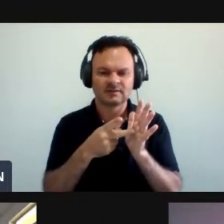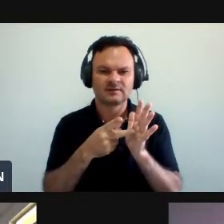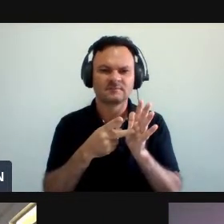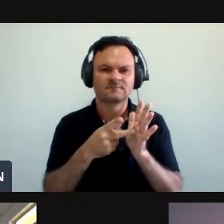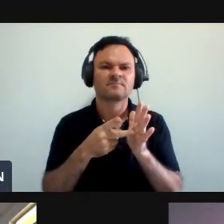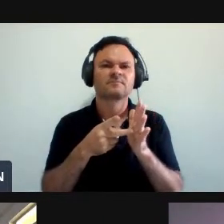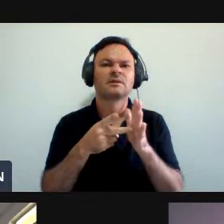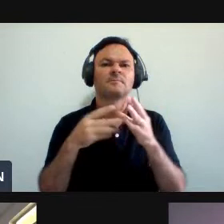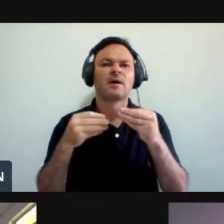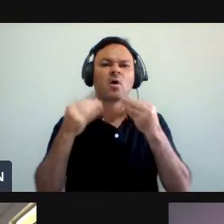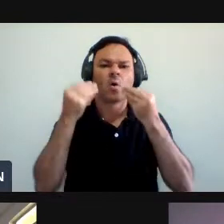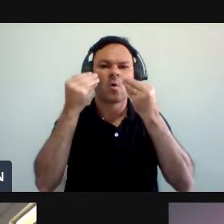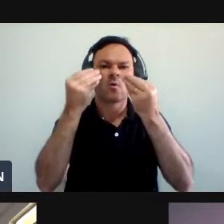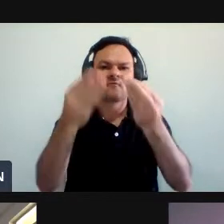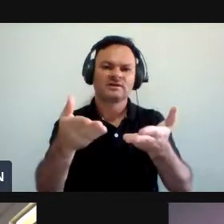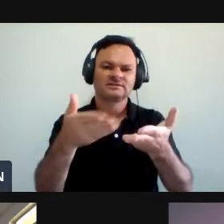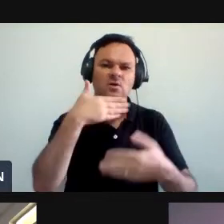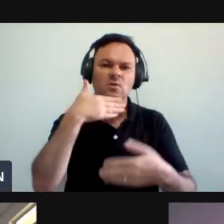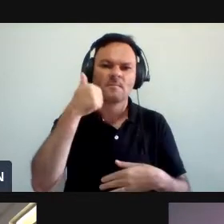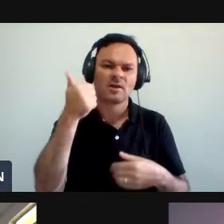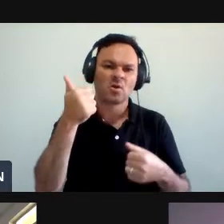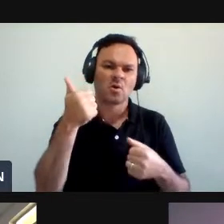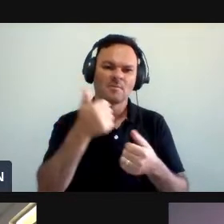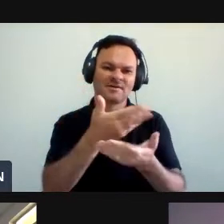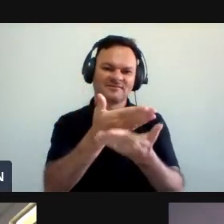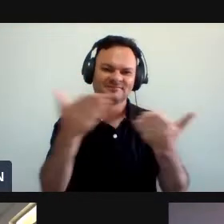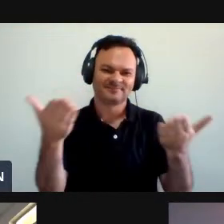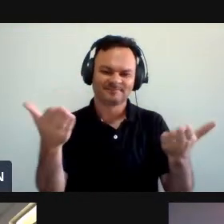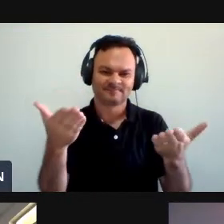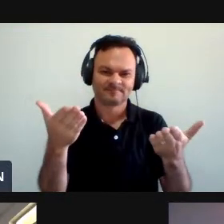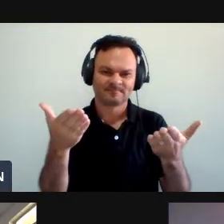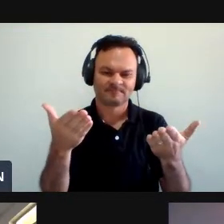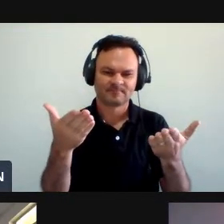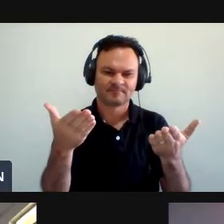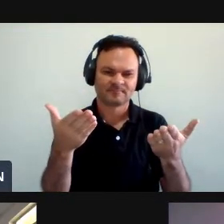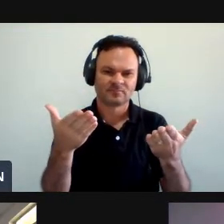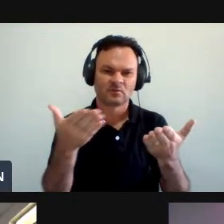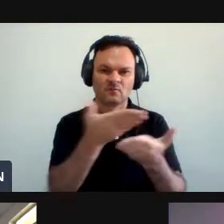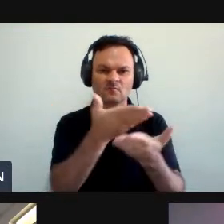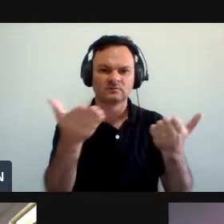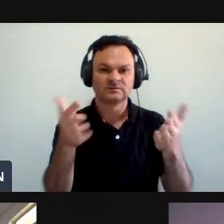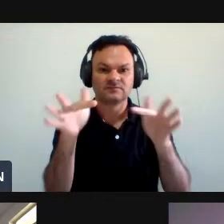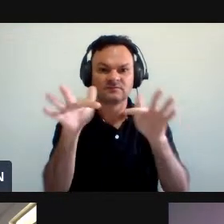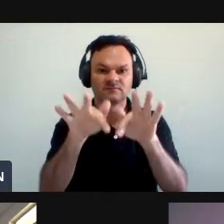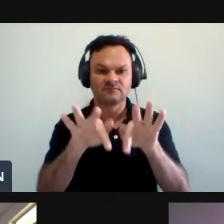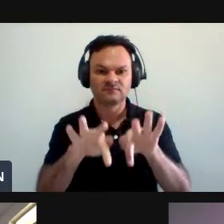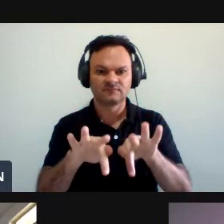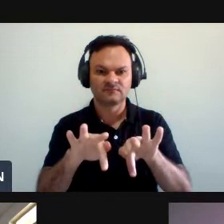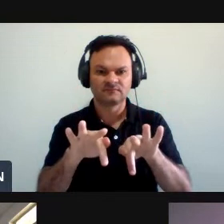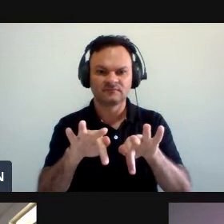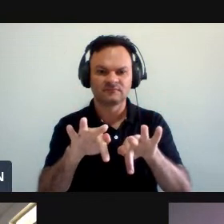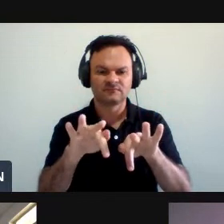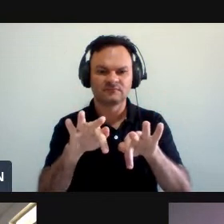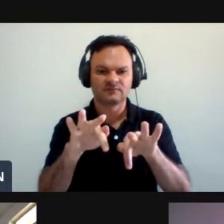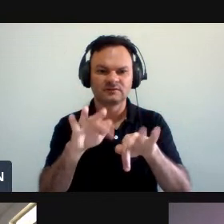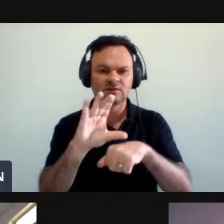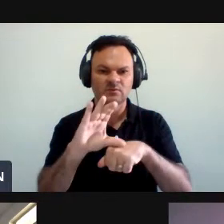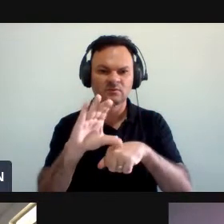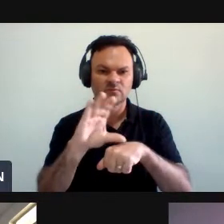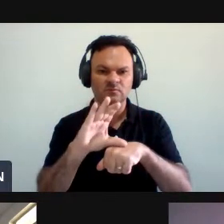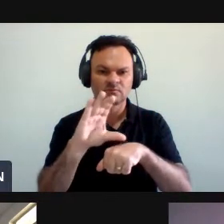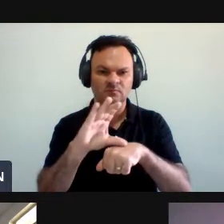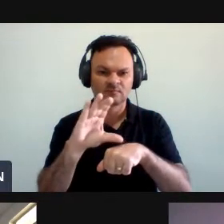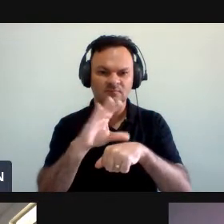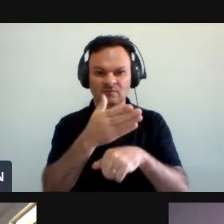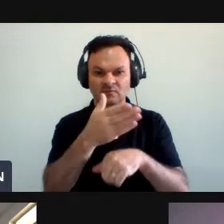Oferecer O melhor possível Para que Ao concluir O curso Aqui Buscado Por cada um De